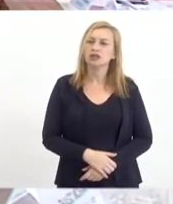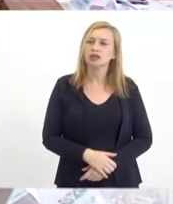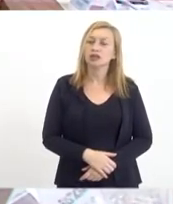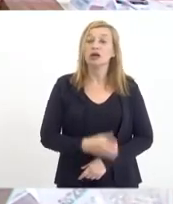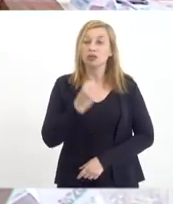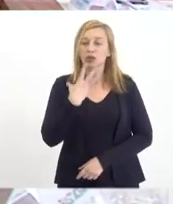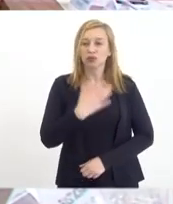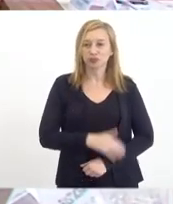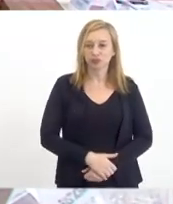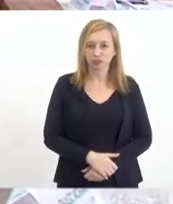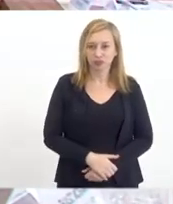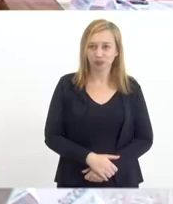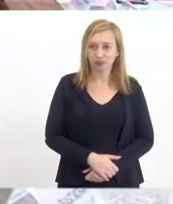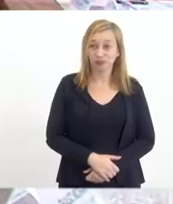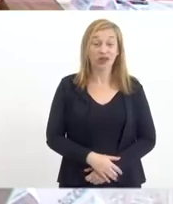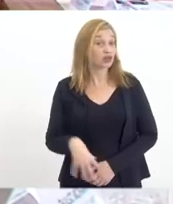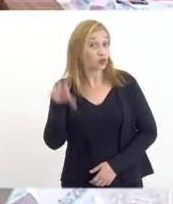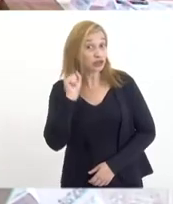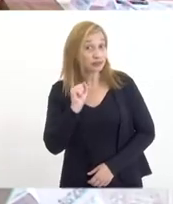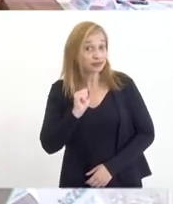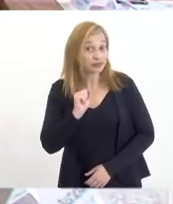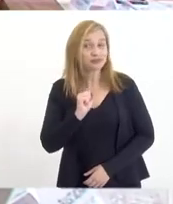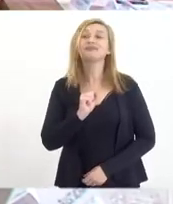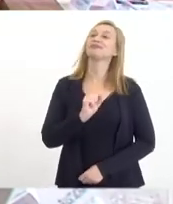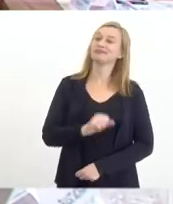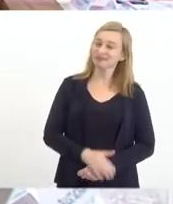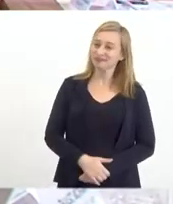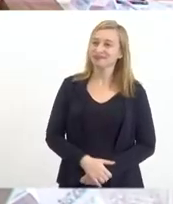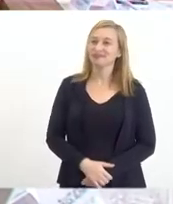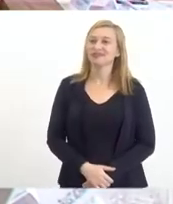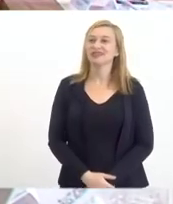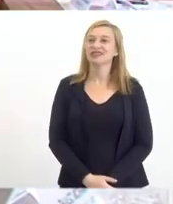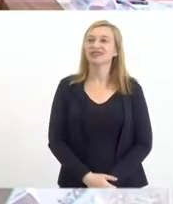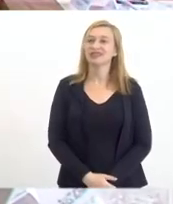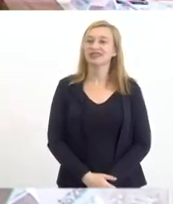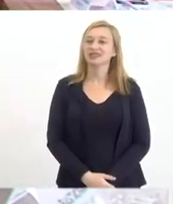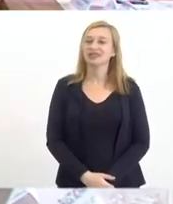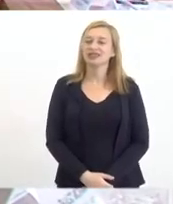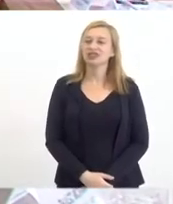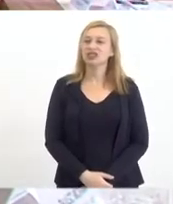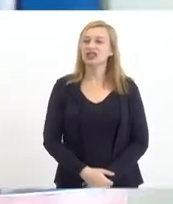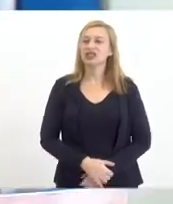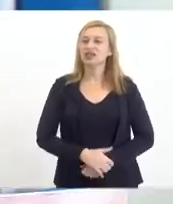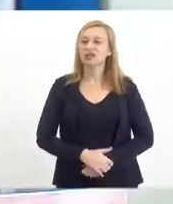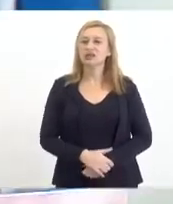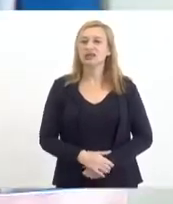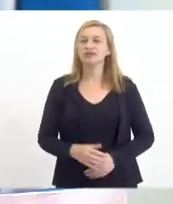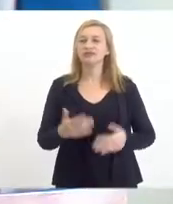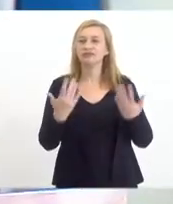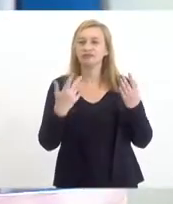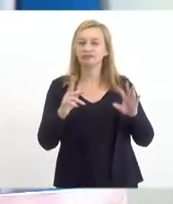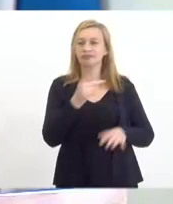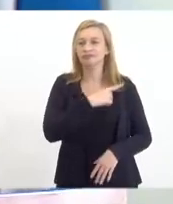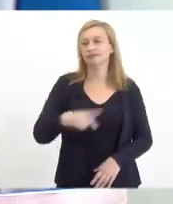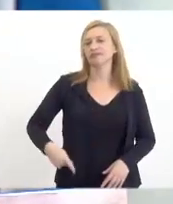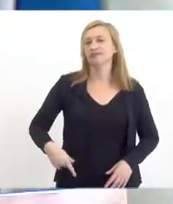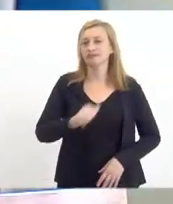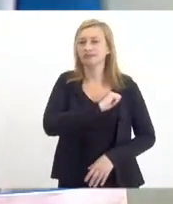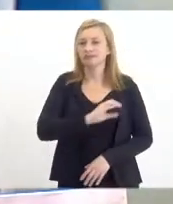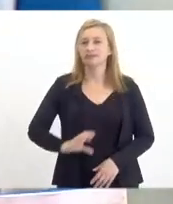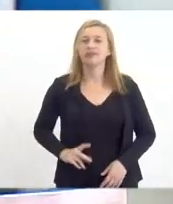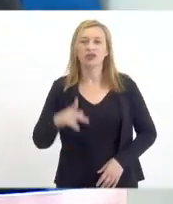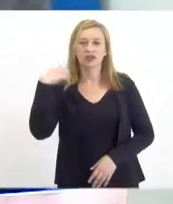Bom, o trabalho está me ouvindo, hein? Tá. Bom, então, saudando aí o nosso presidente André Siliano, o nosso